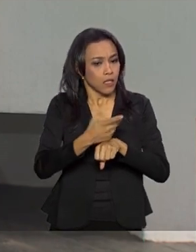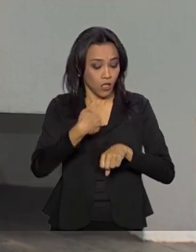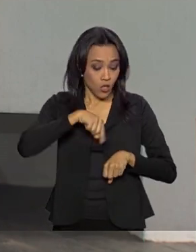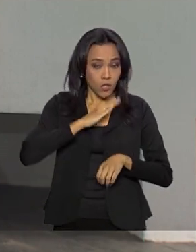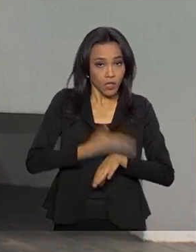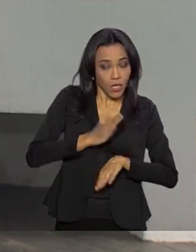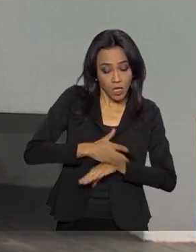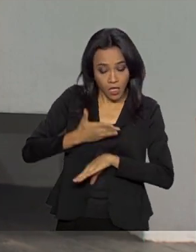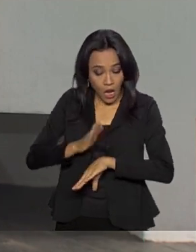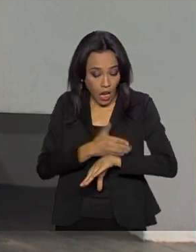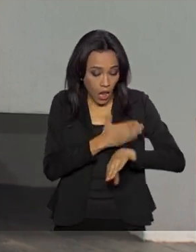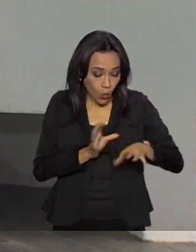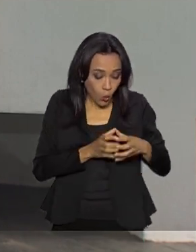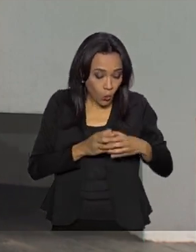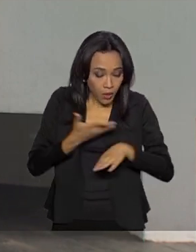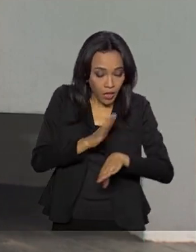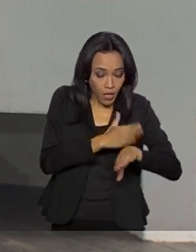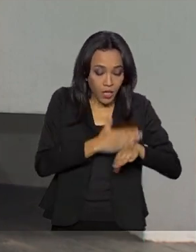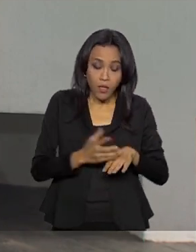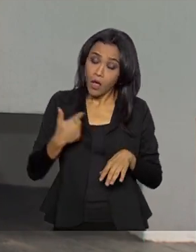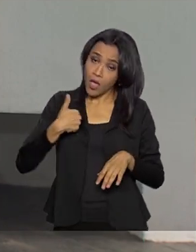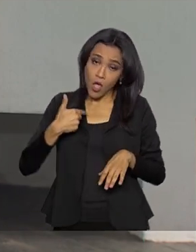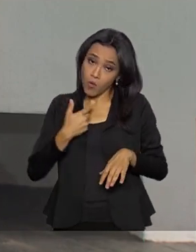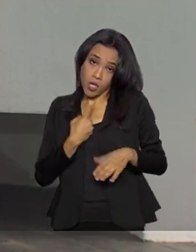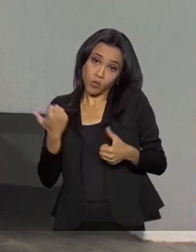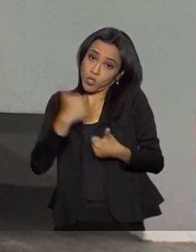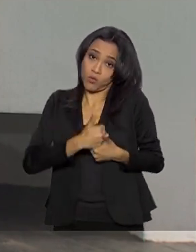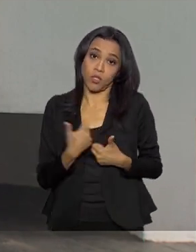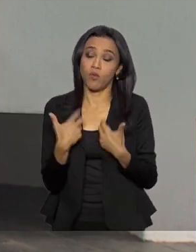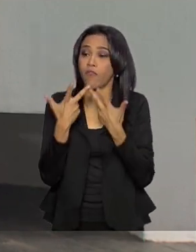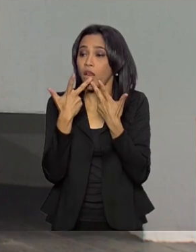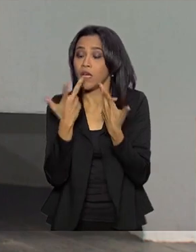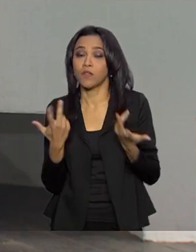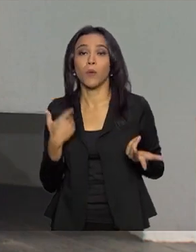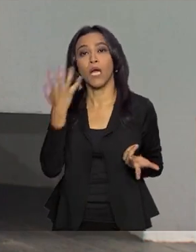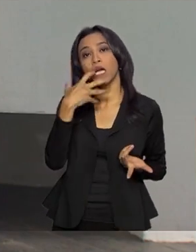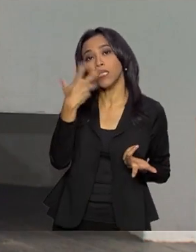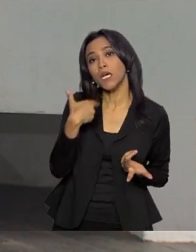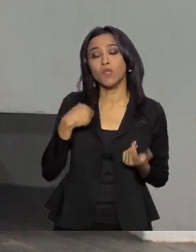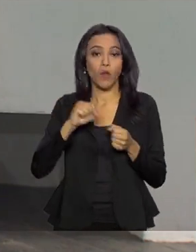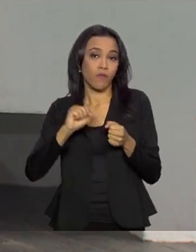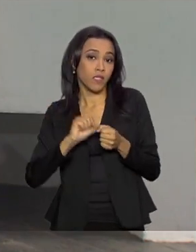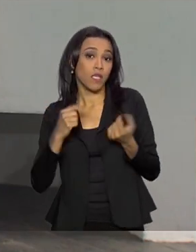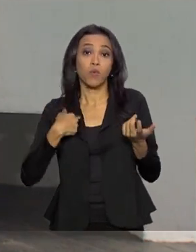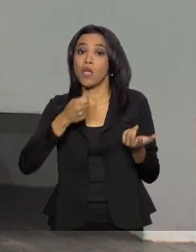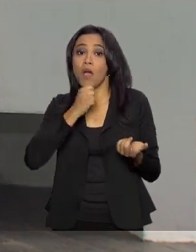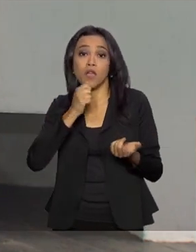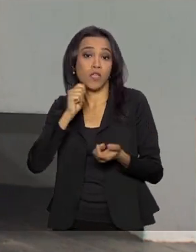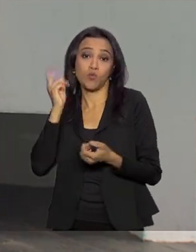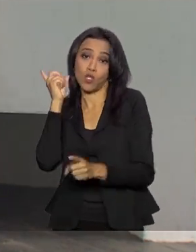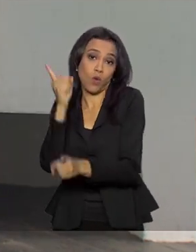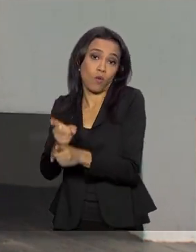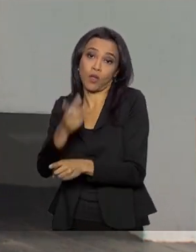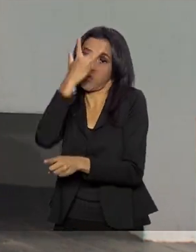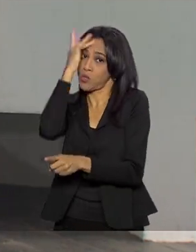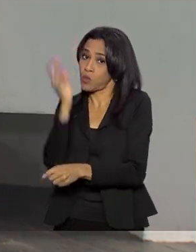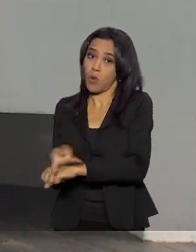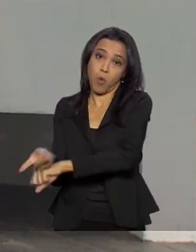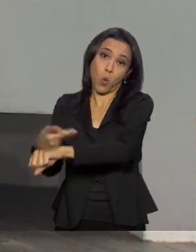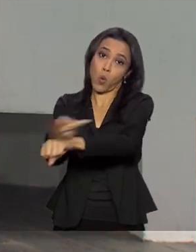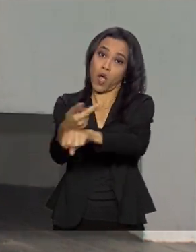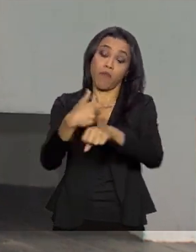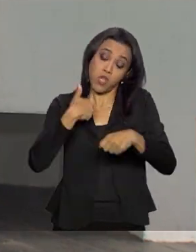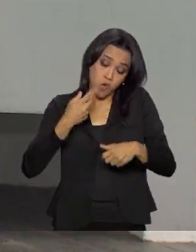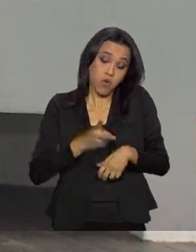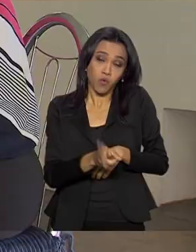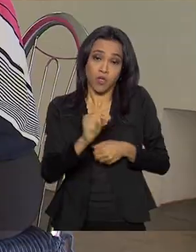ensaiando, eu ia fazendo, ia cantando, o pessoal fazia coreografia, eu ia ajudando os